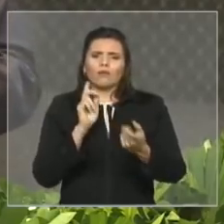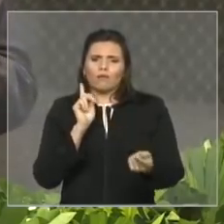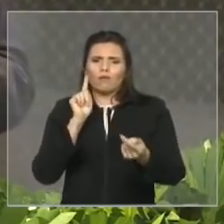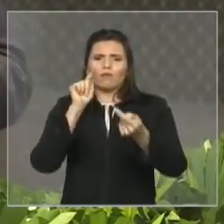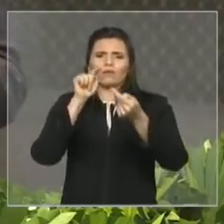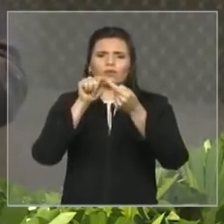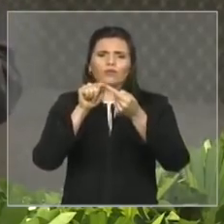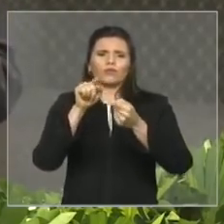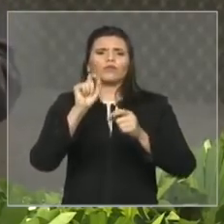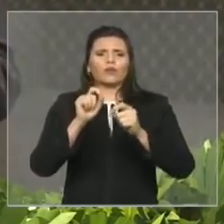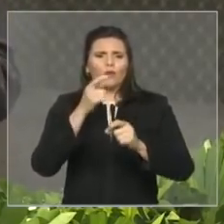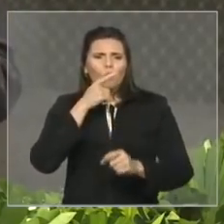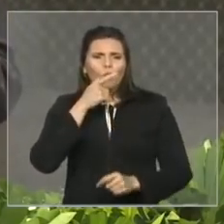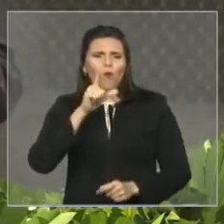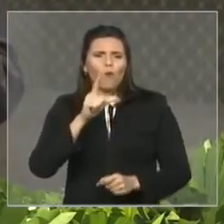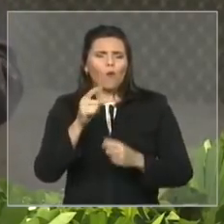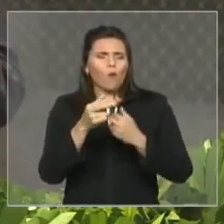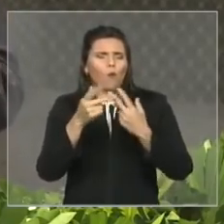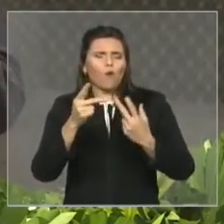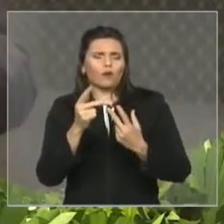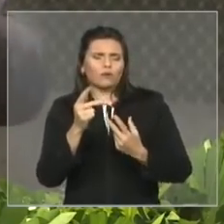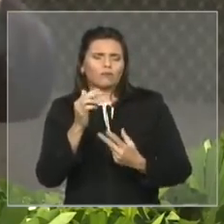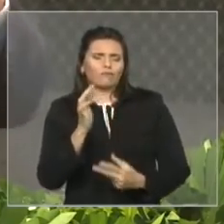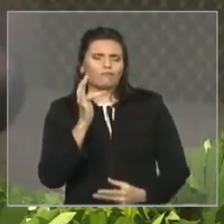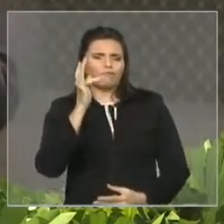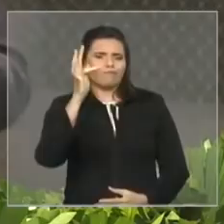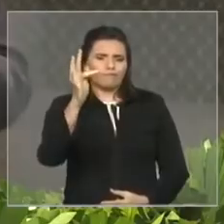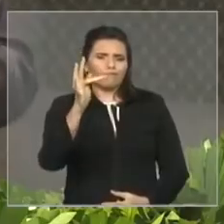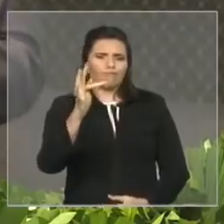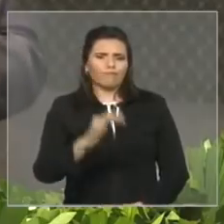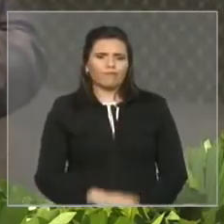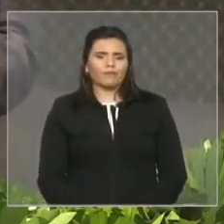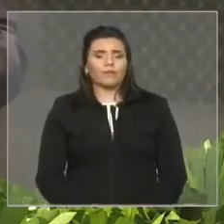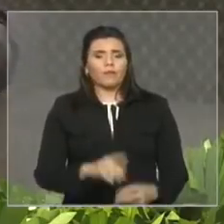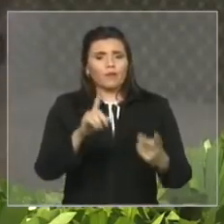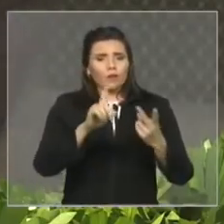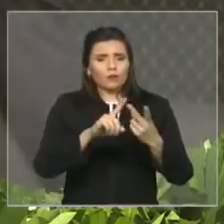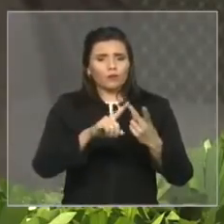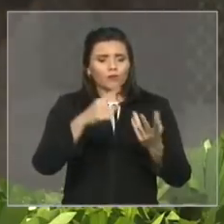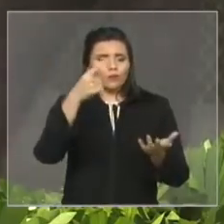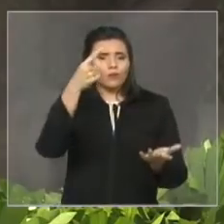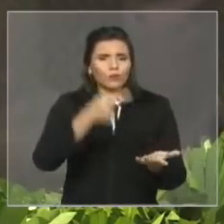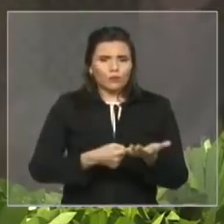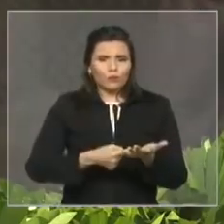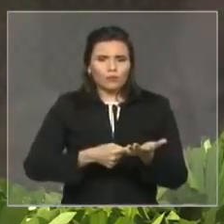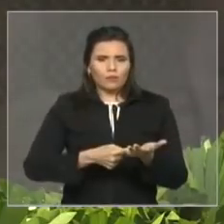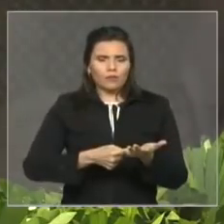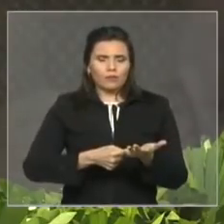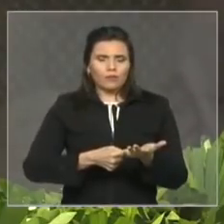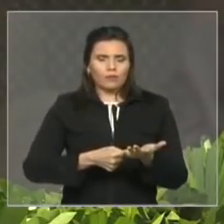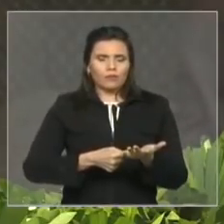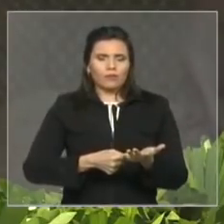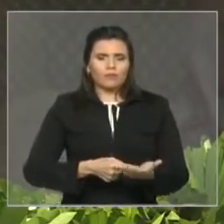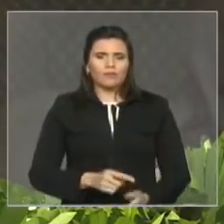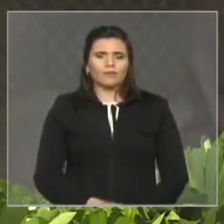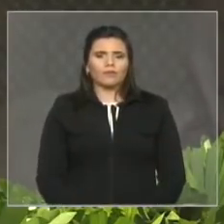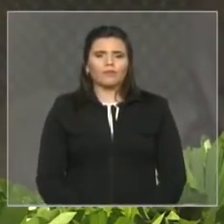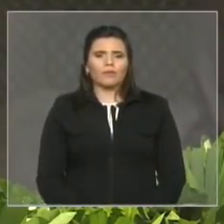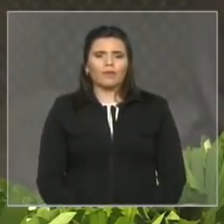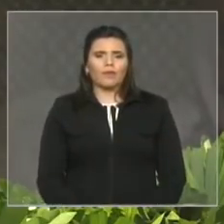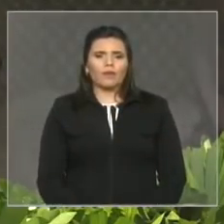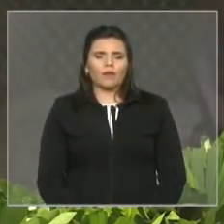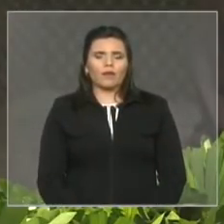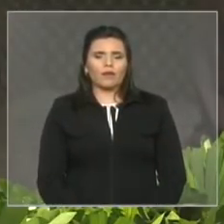O segundo item que compõe esse acervo de premissas se atém ao